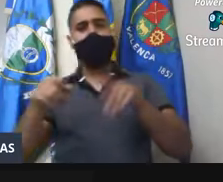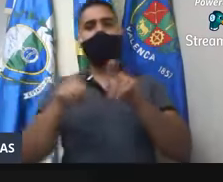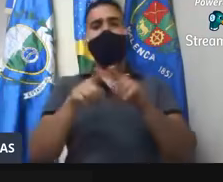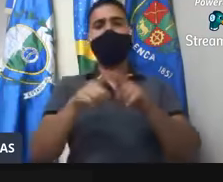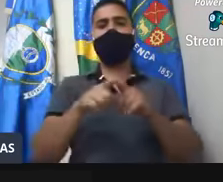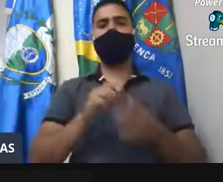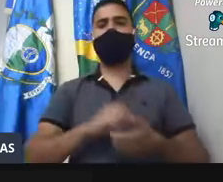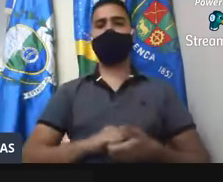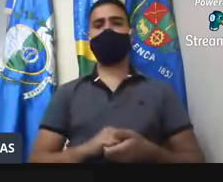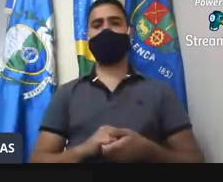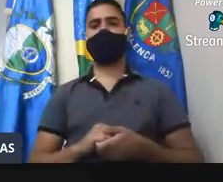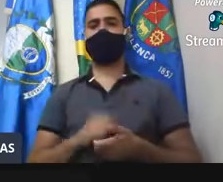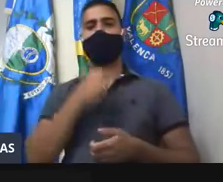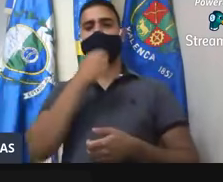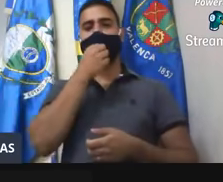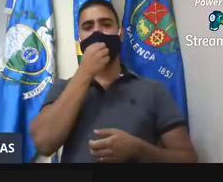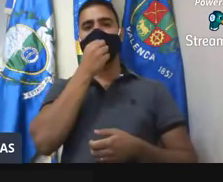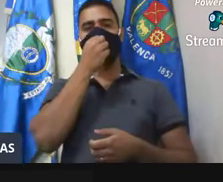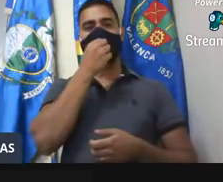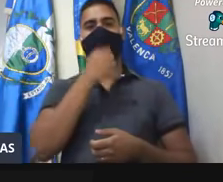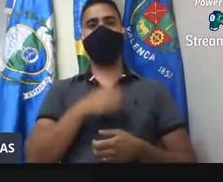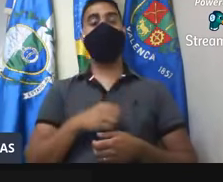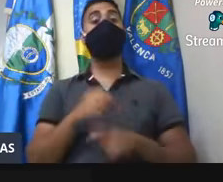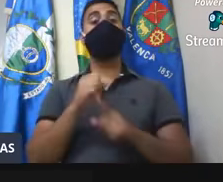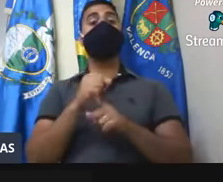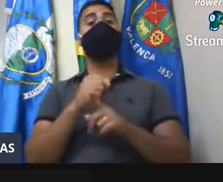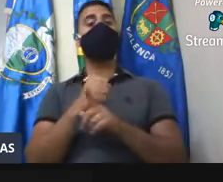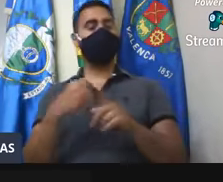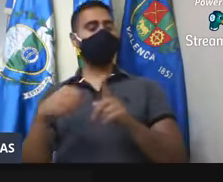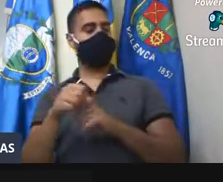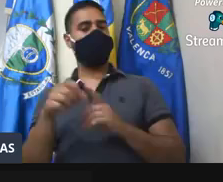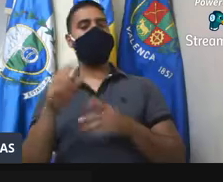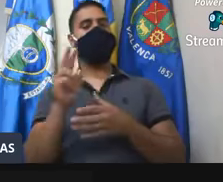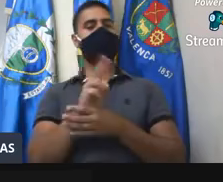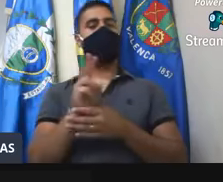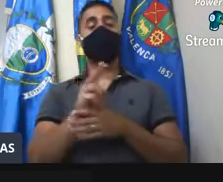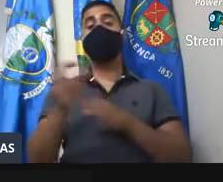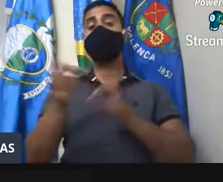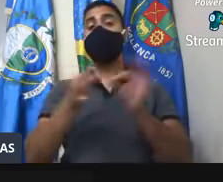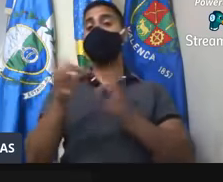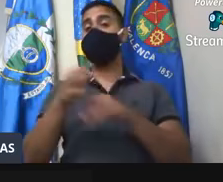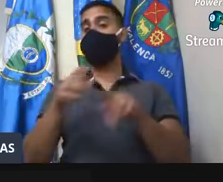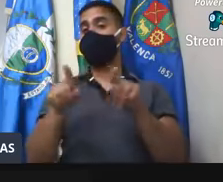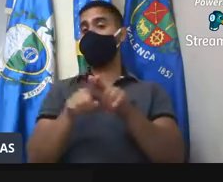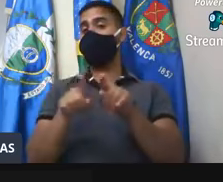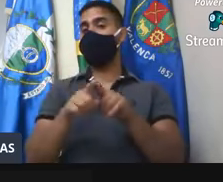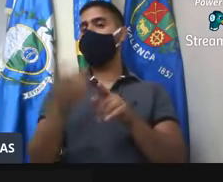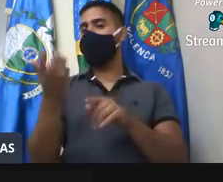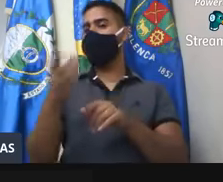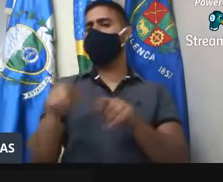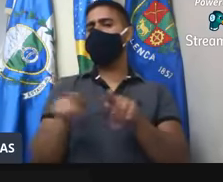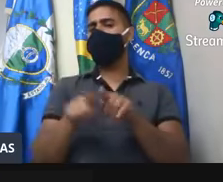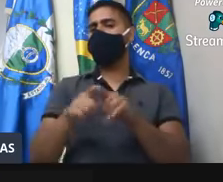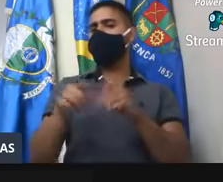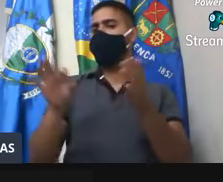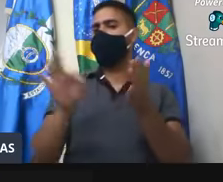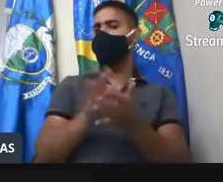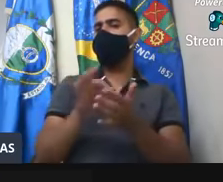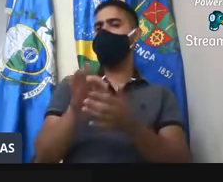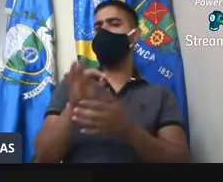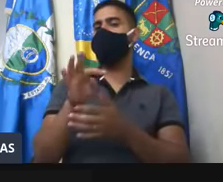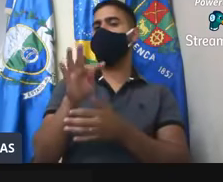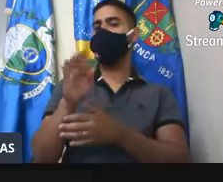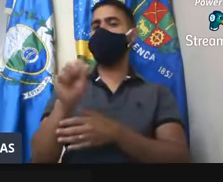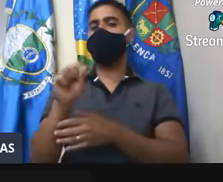contas ao serviço na nossa sociedade valenciana. E esse projeto também pretendo até inscrever de novo no Tribunal de Contas,